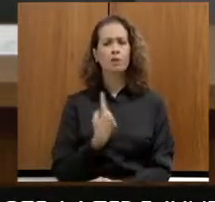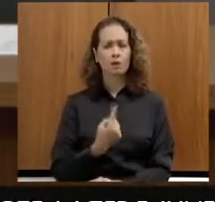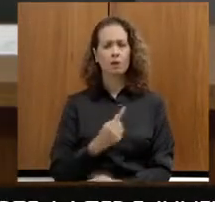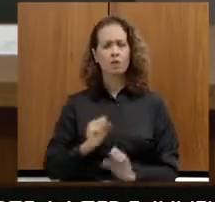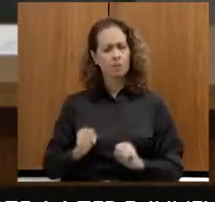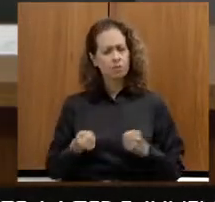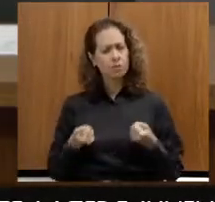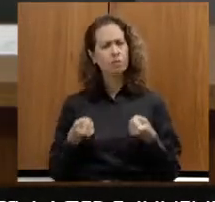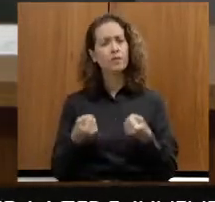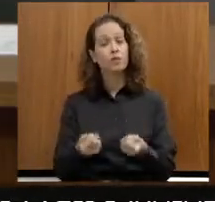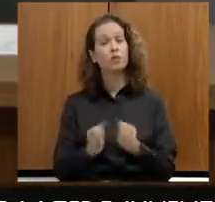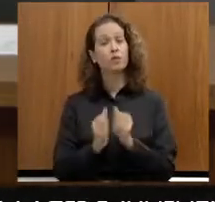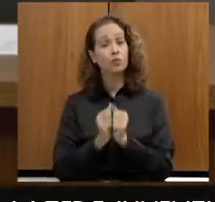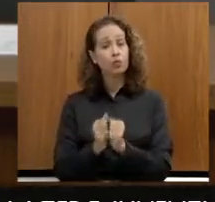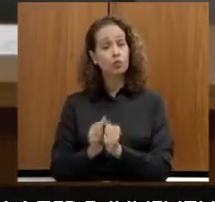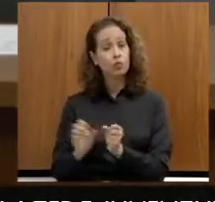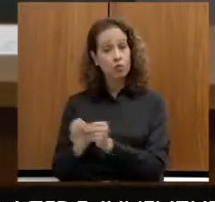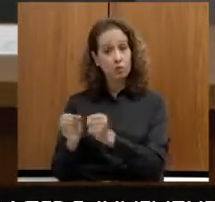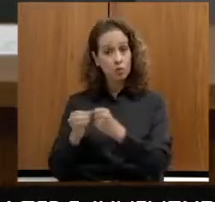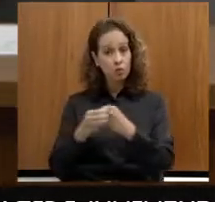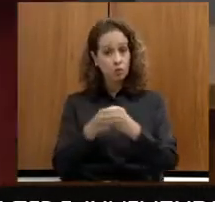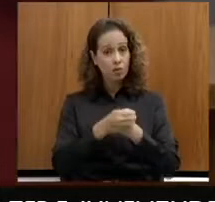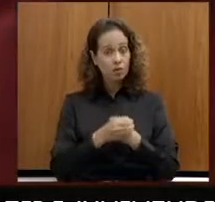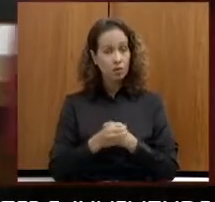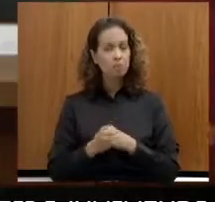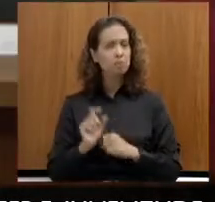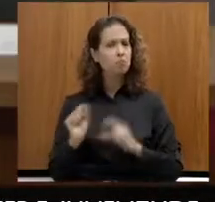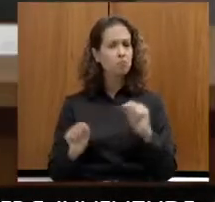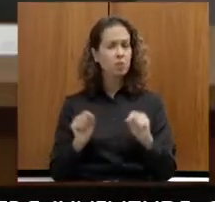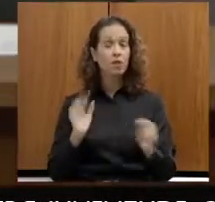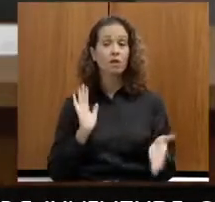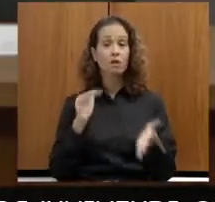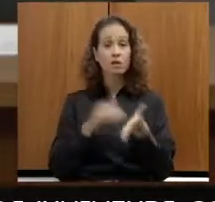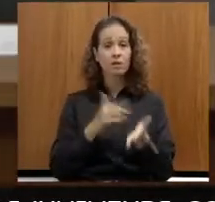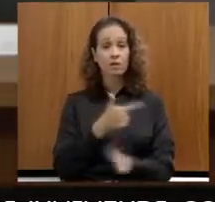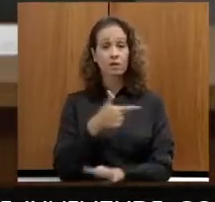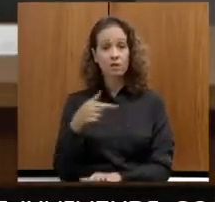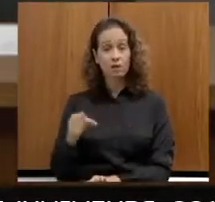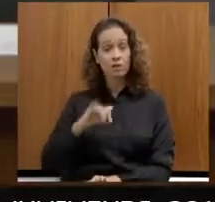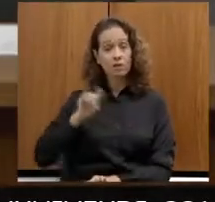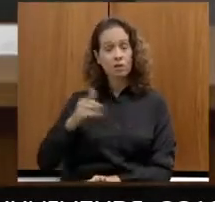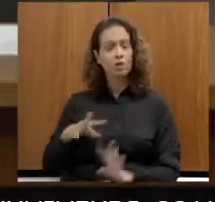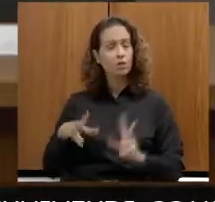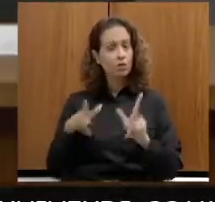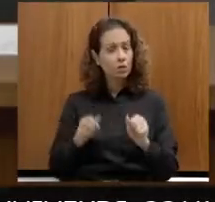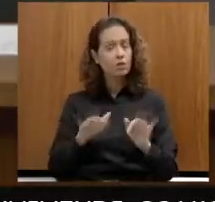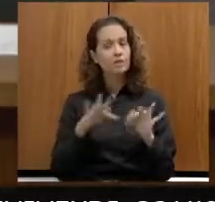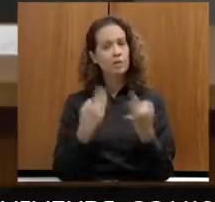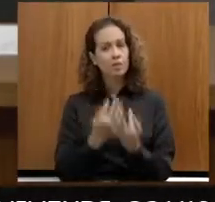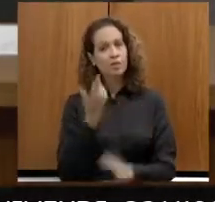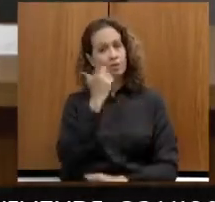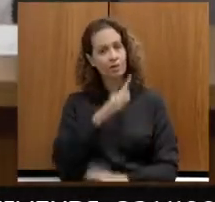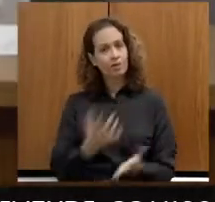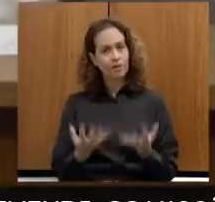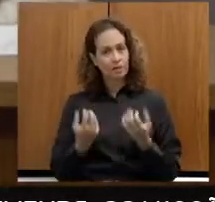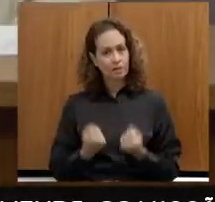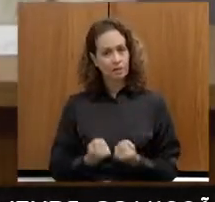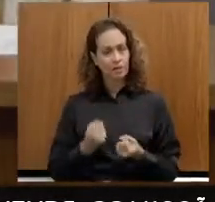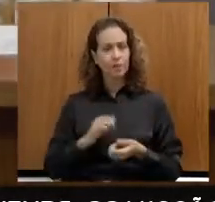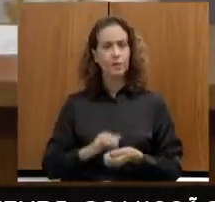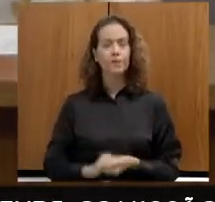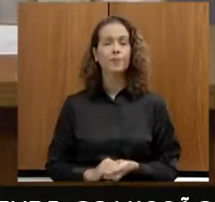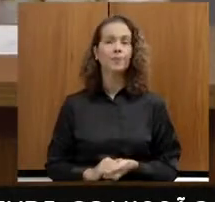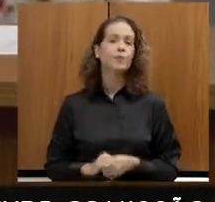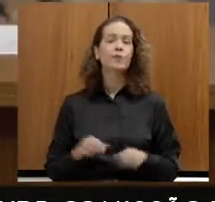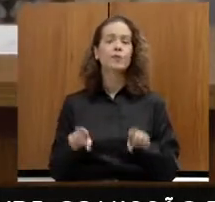-tarefa junto aos municípios, para que até o dia 27 de janeiro todas essas famílias consigam receber. Eu gostaria